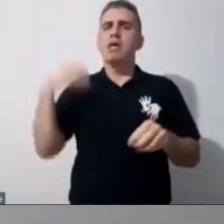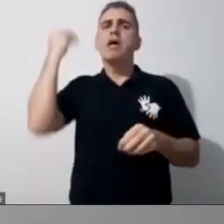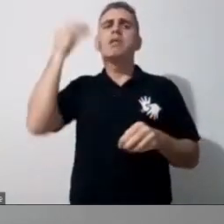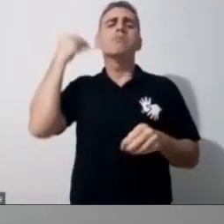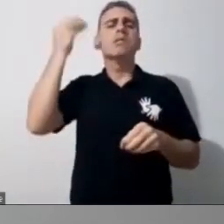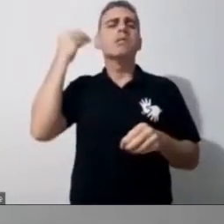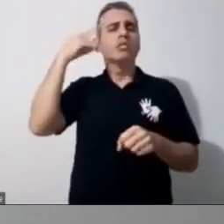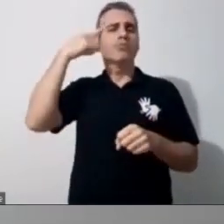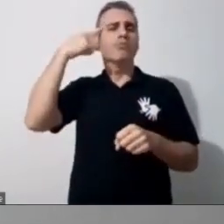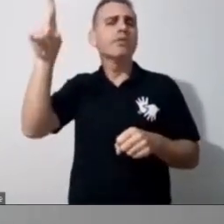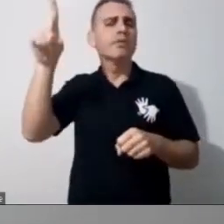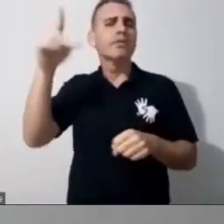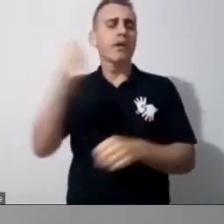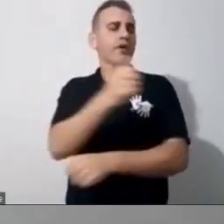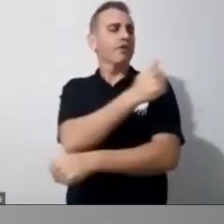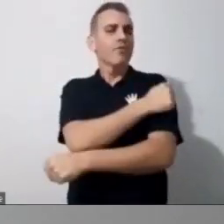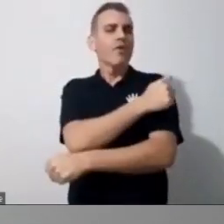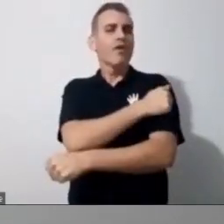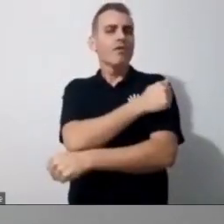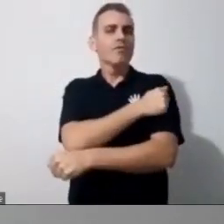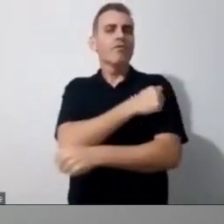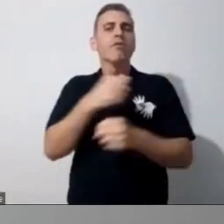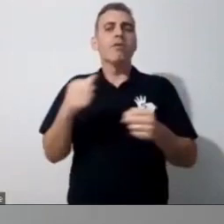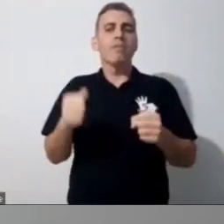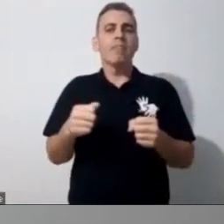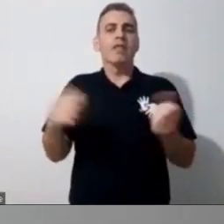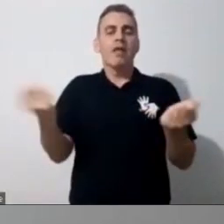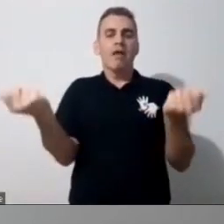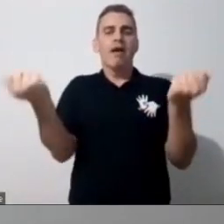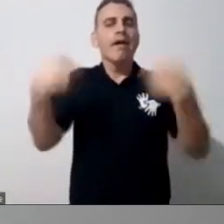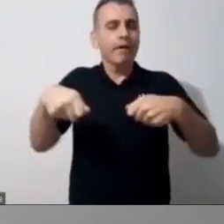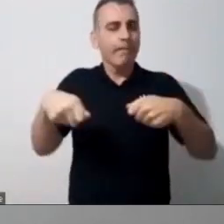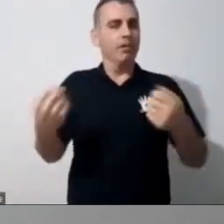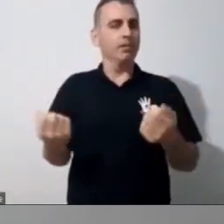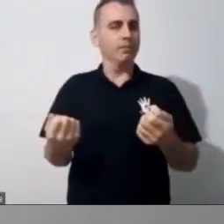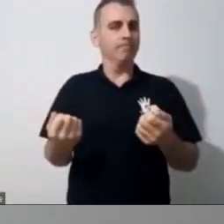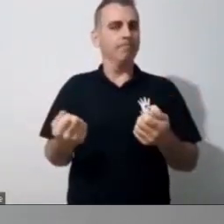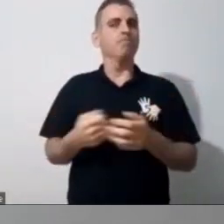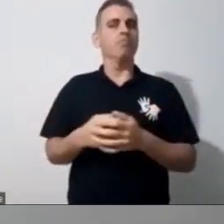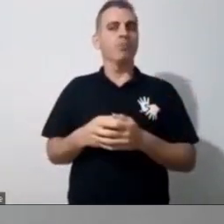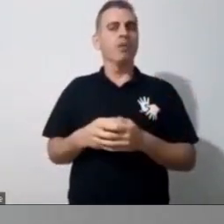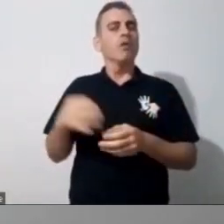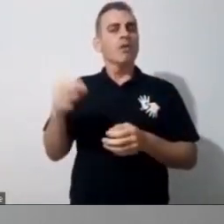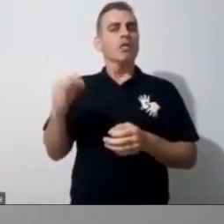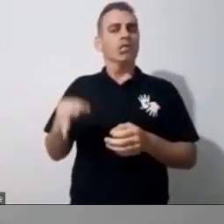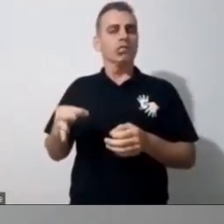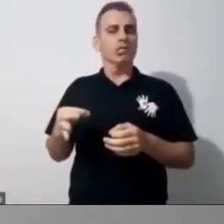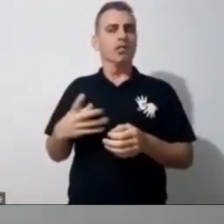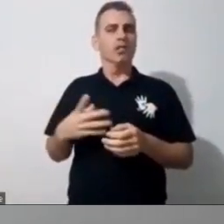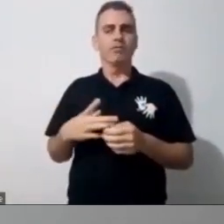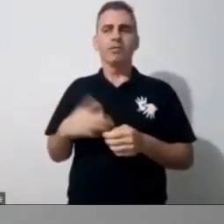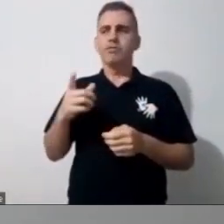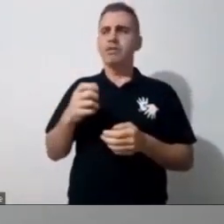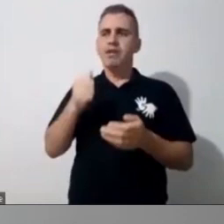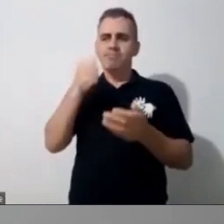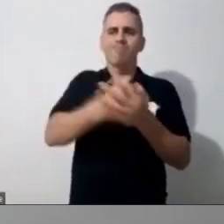que o meu aluno é capaz, porque certamente se tu ficar em cima das dificuldades